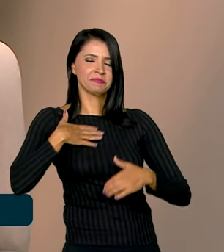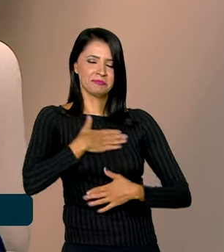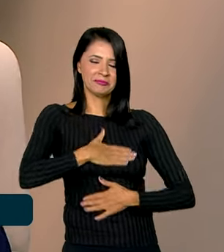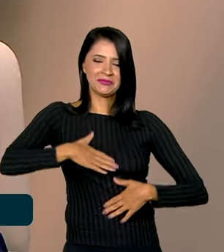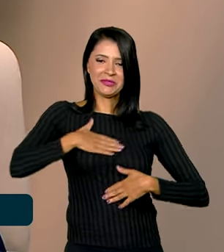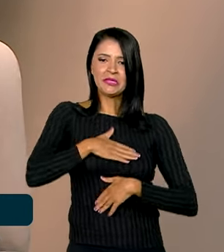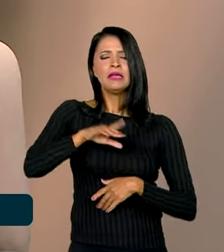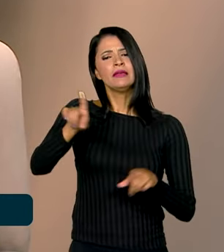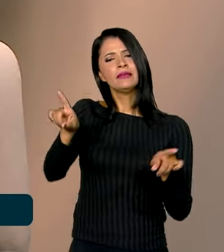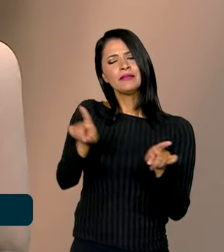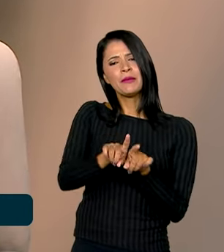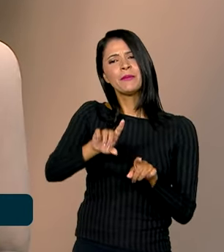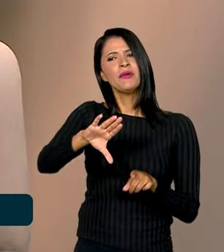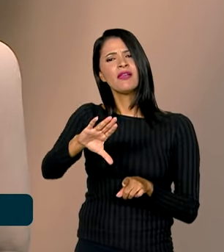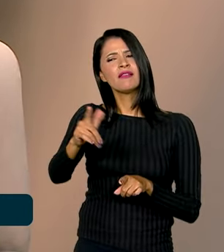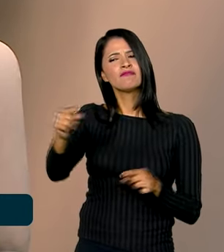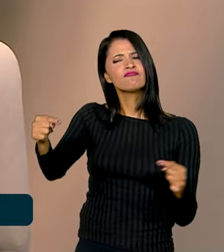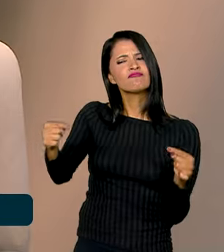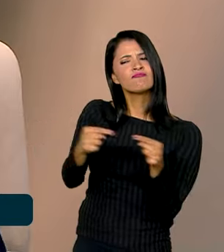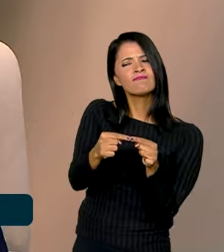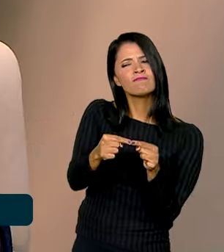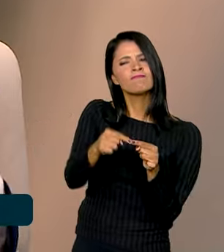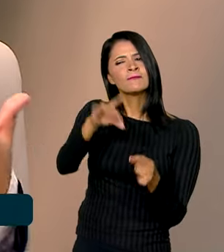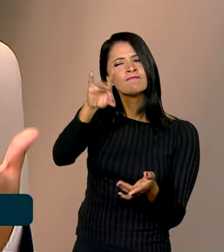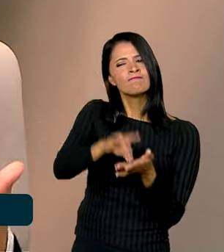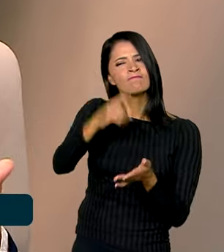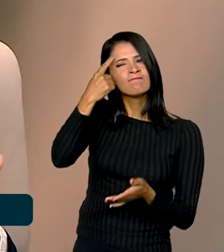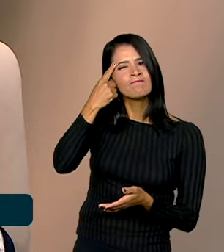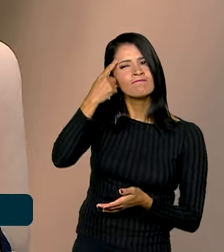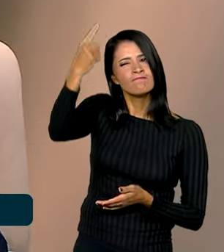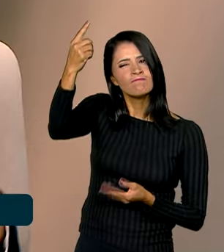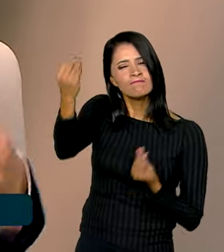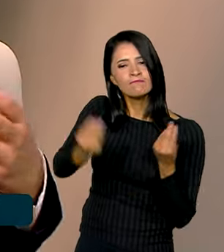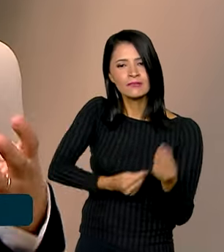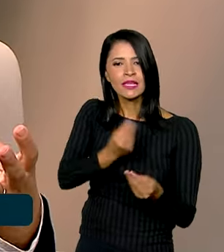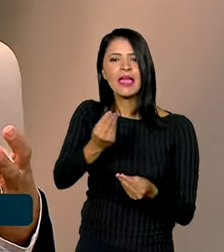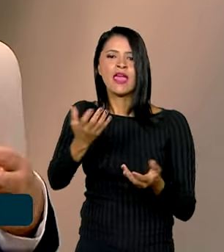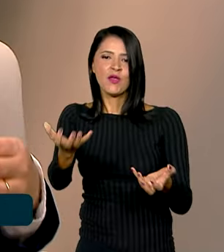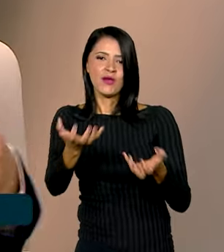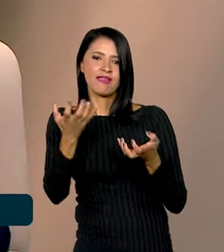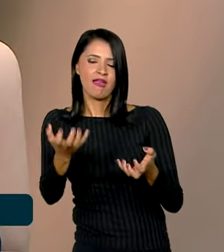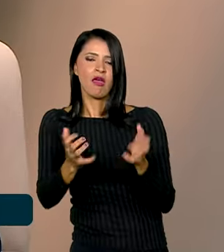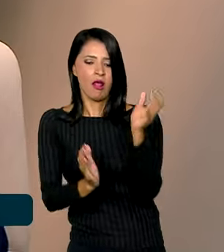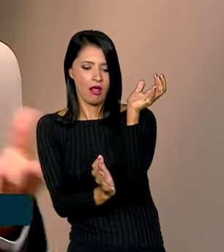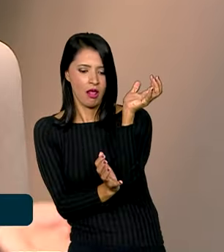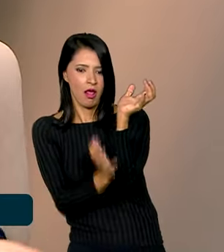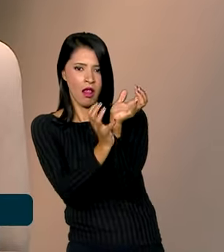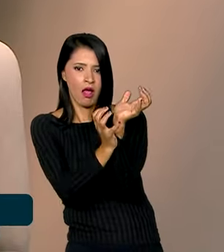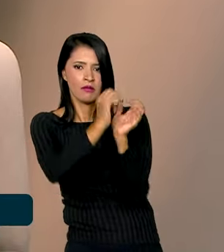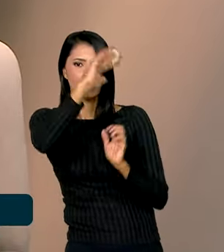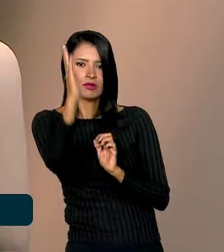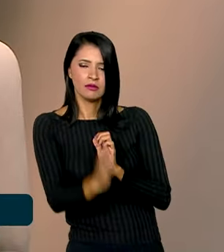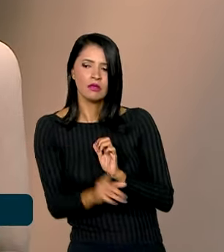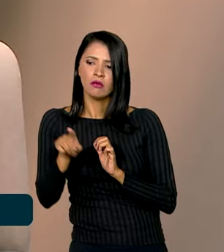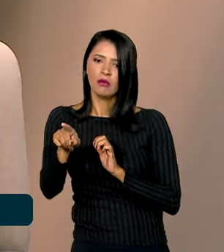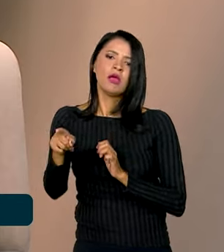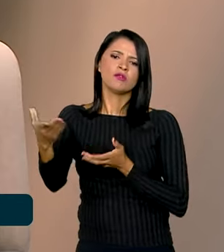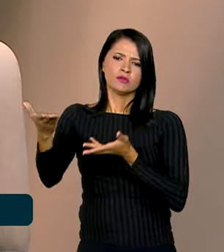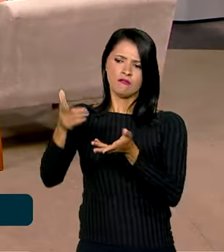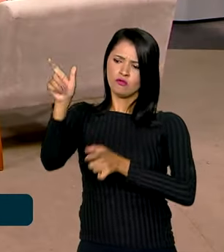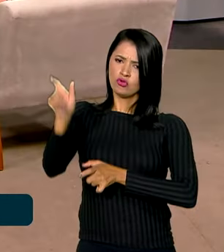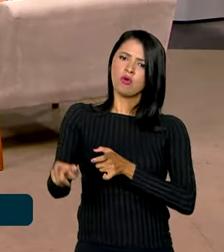ideia original do concurso, que é assim, eu quero que a burocracia brasileira, os servidores públicos, sejam representativos da sociedade